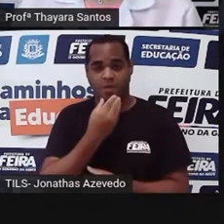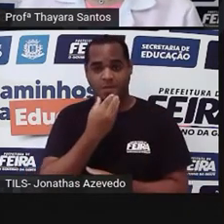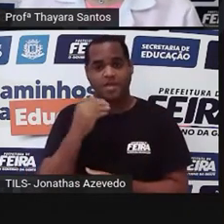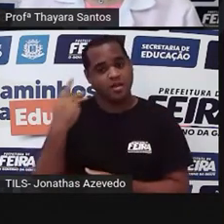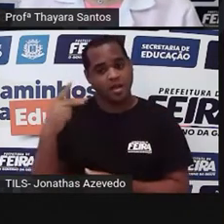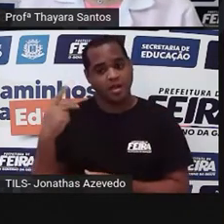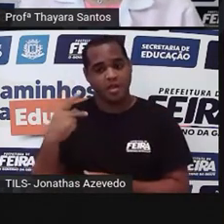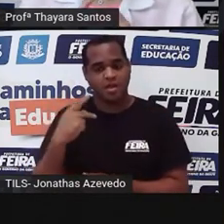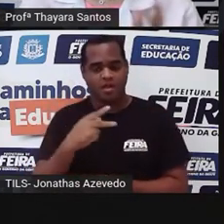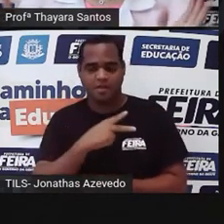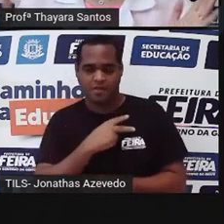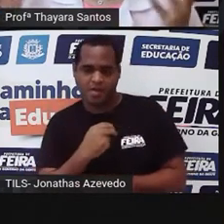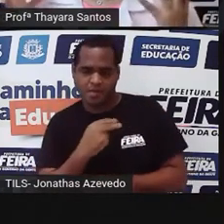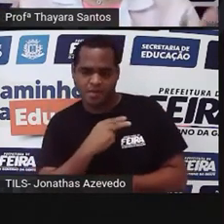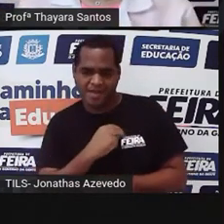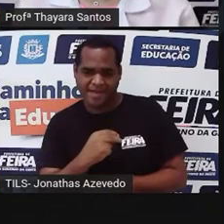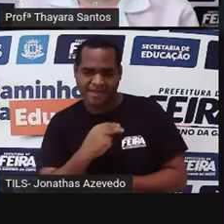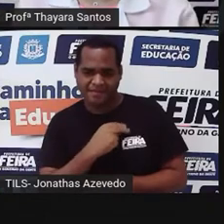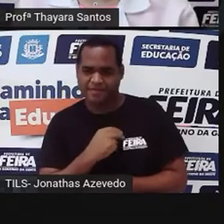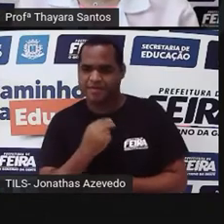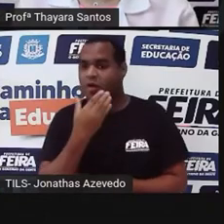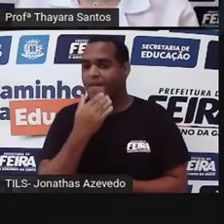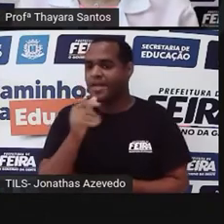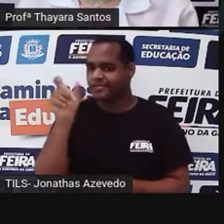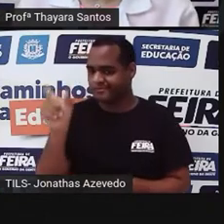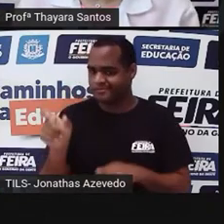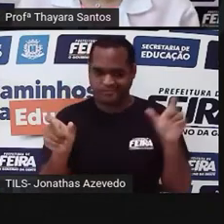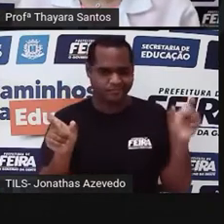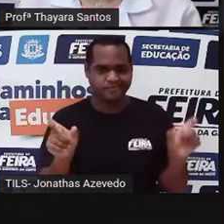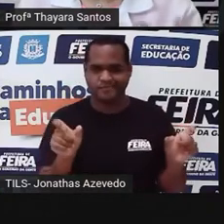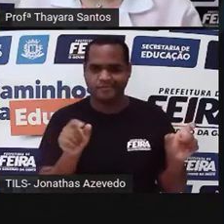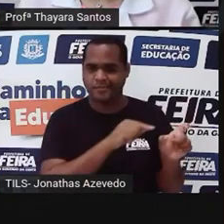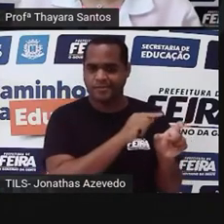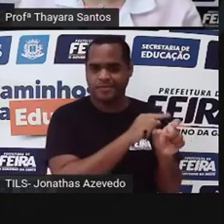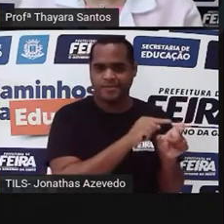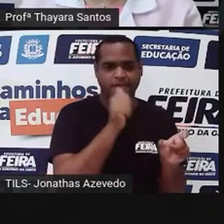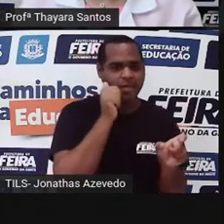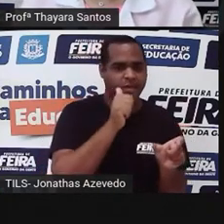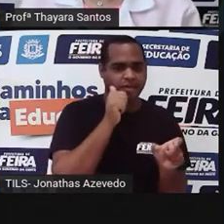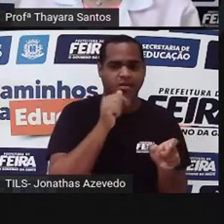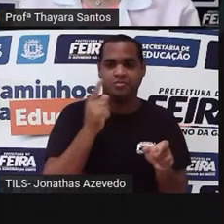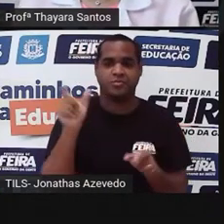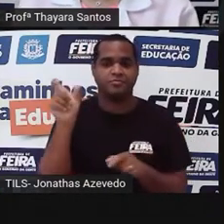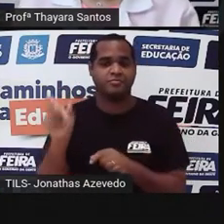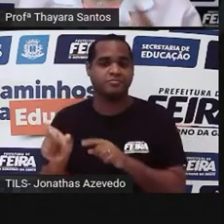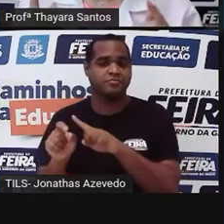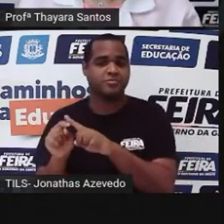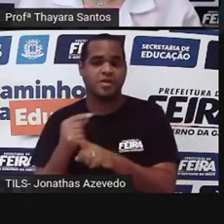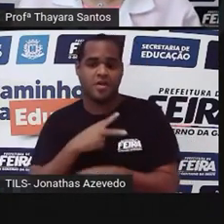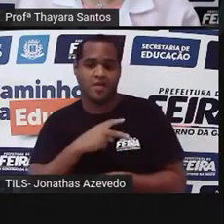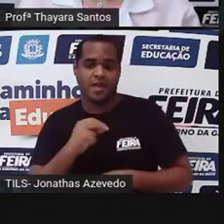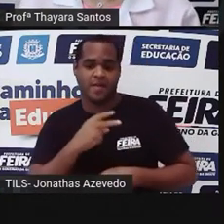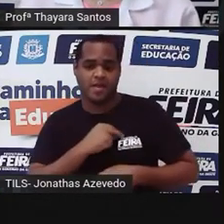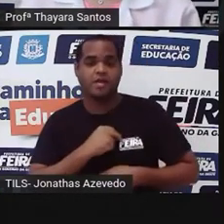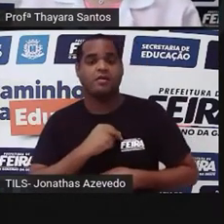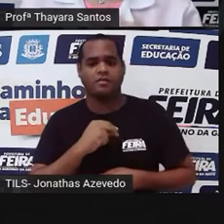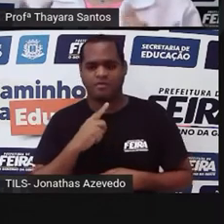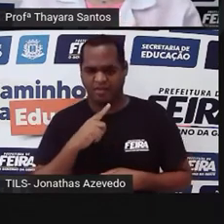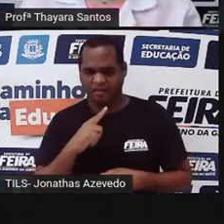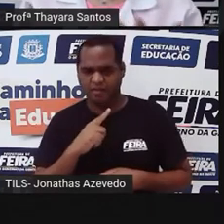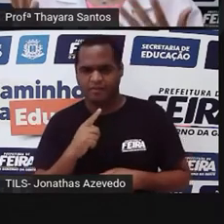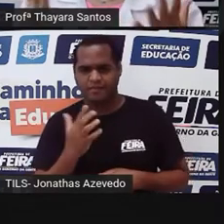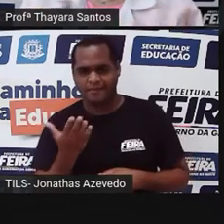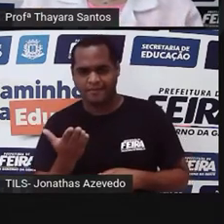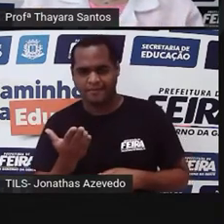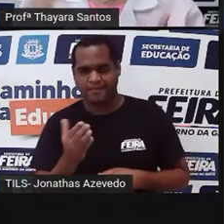mamífero, né? O homem da nossa espécie, ele não é mamífero. Porque ele não tem glândulas mamárias. Só que, na verdade, não é isso.